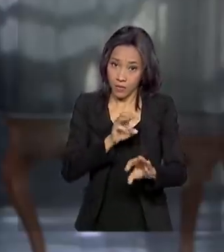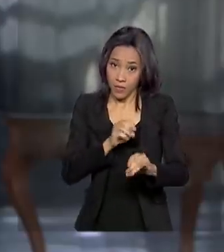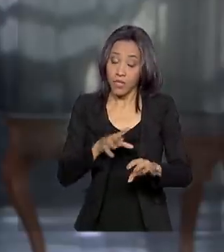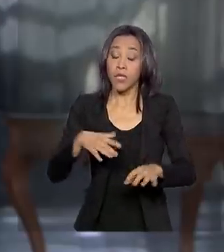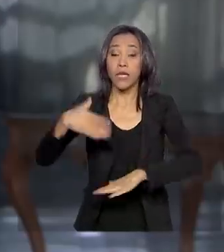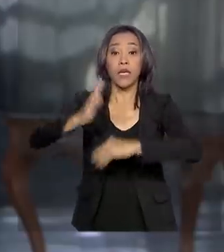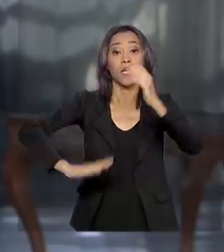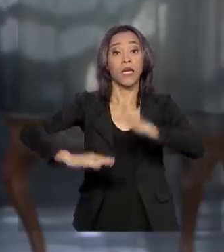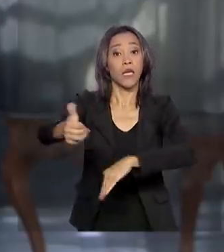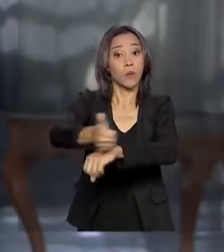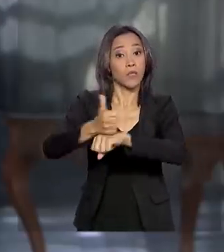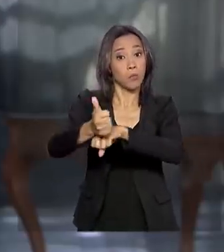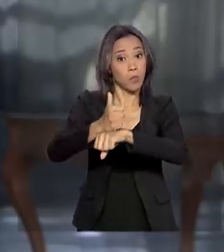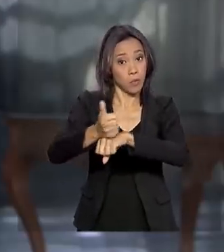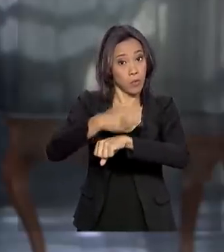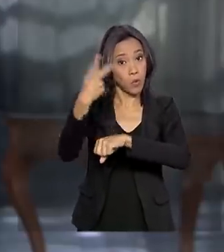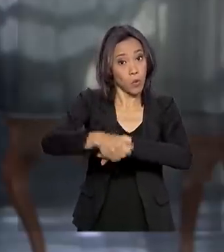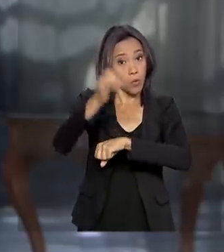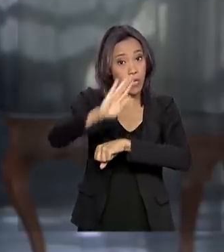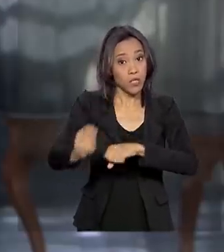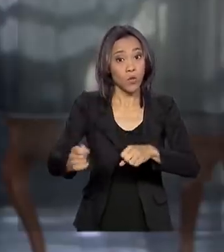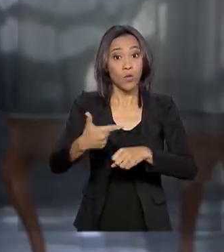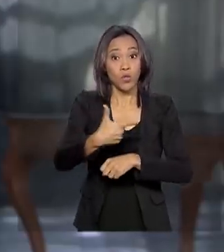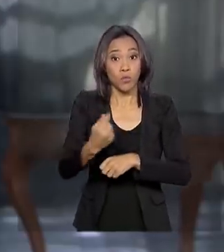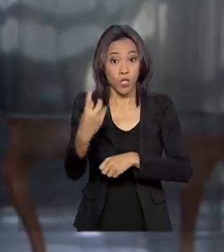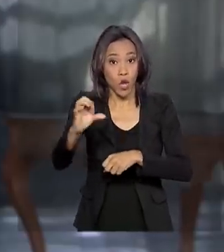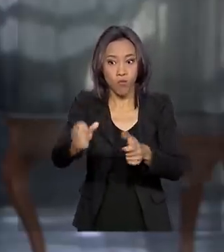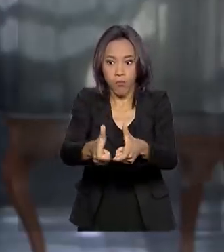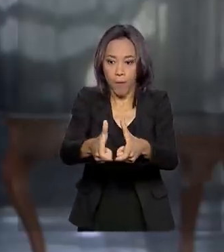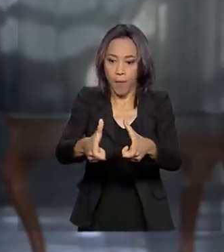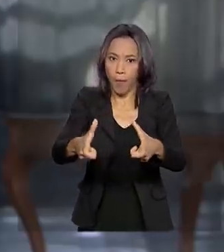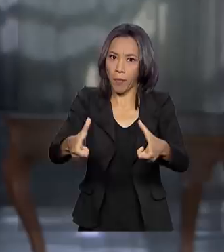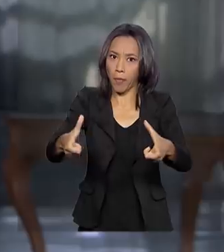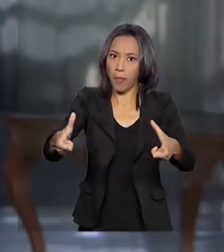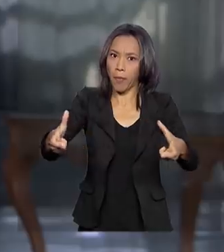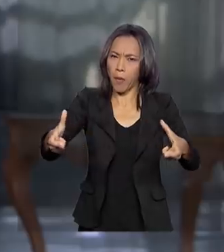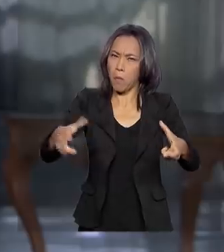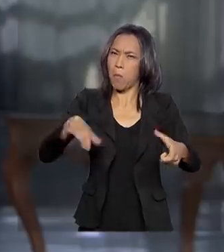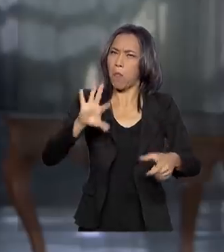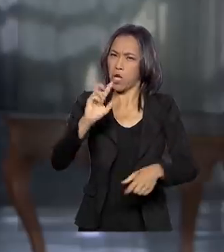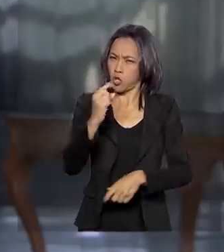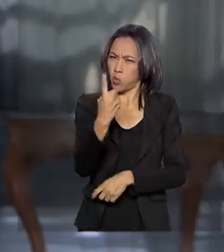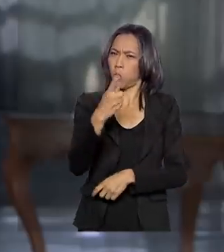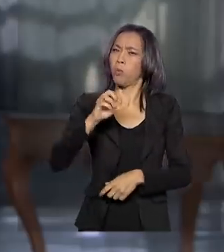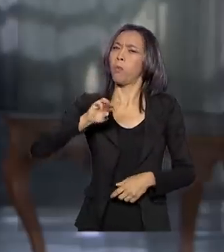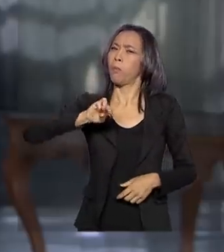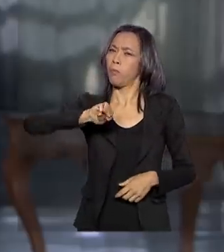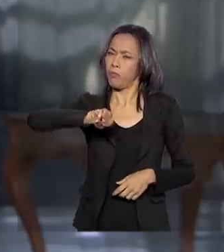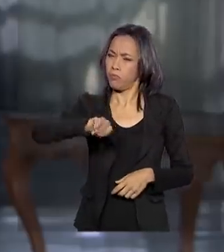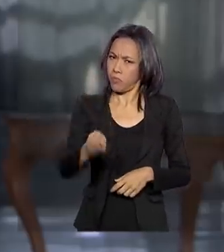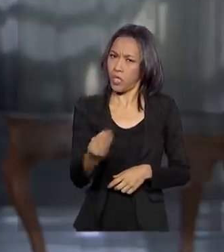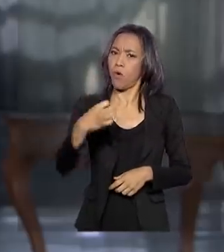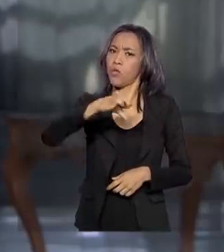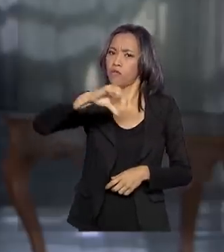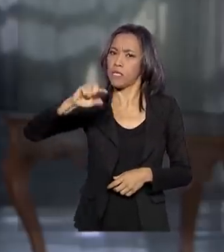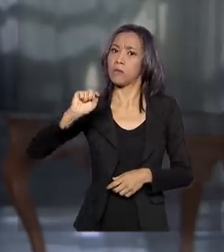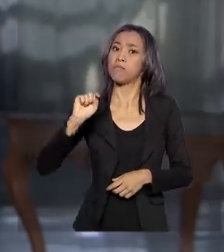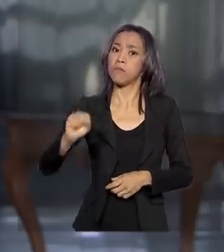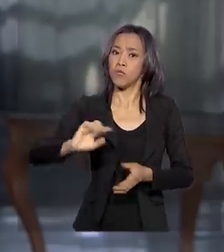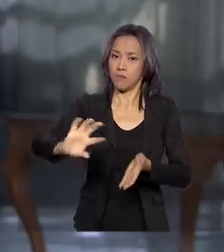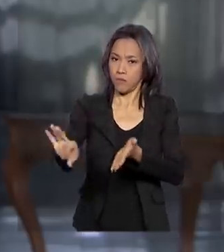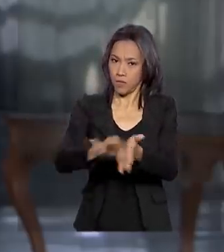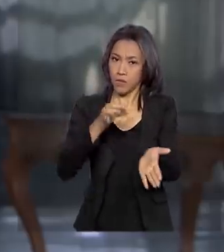profissional cresceu no Brasil em 2019 e alcançou mais de 1 milhão e 900 mil matriculados.